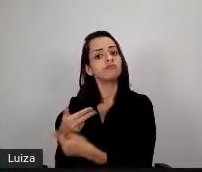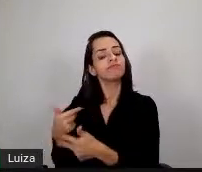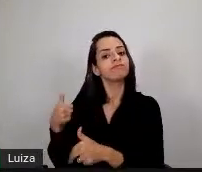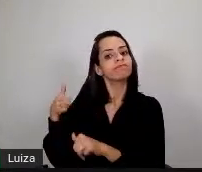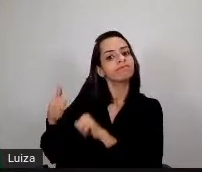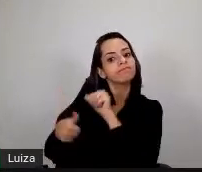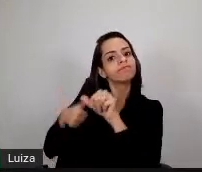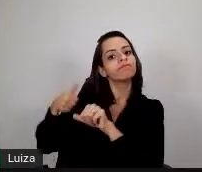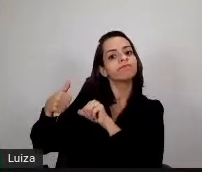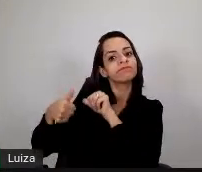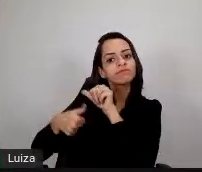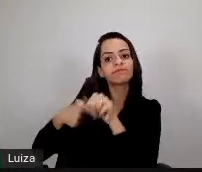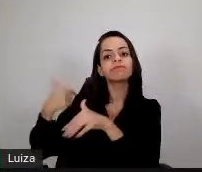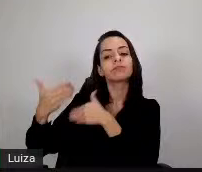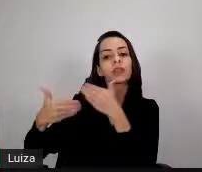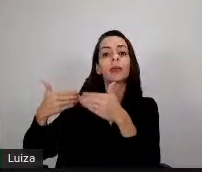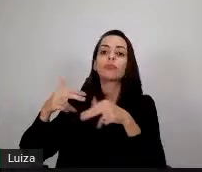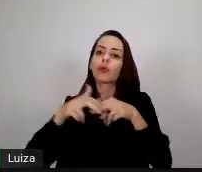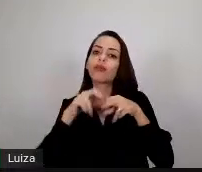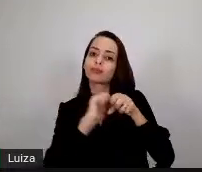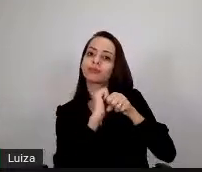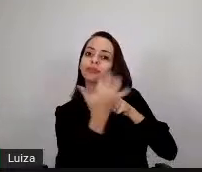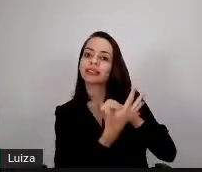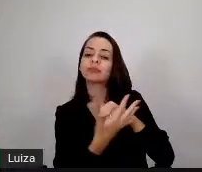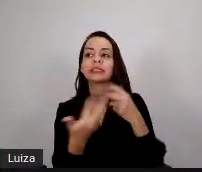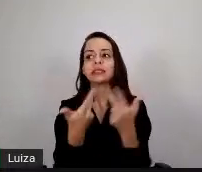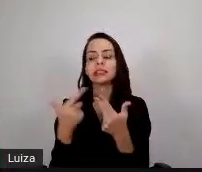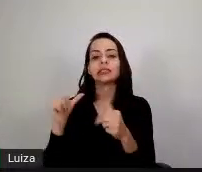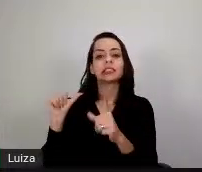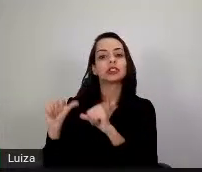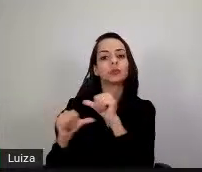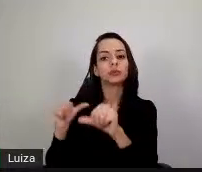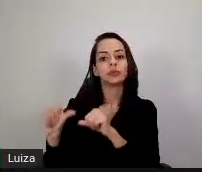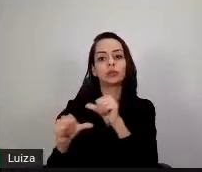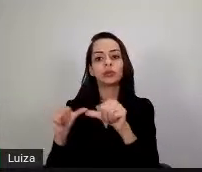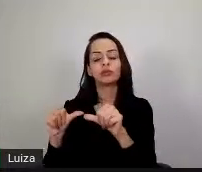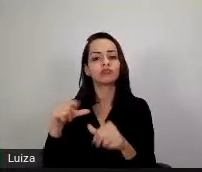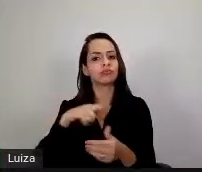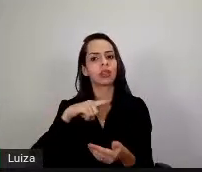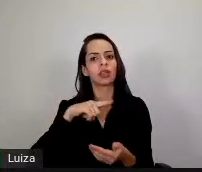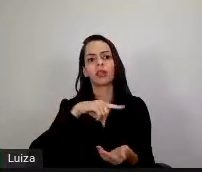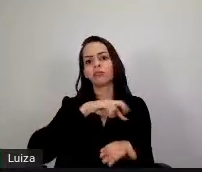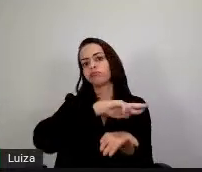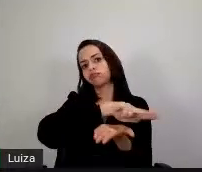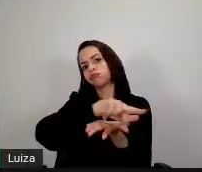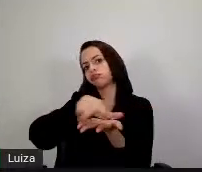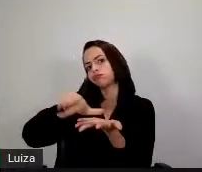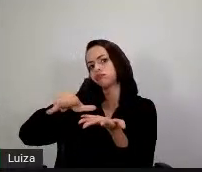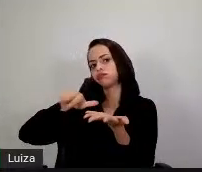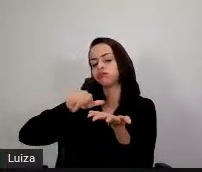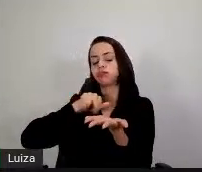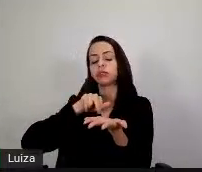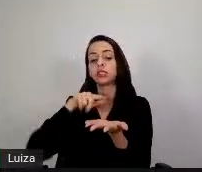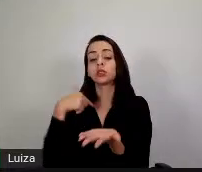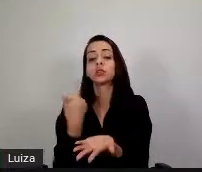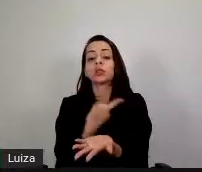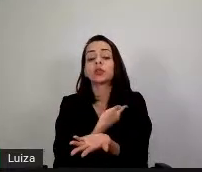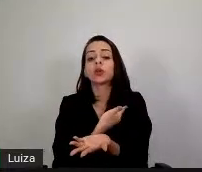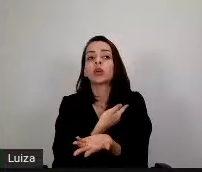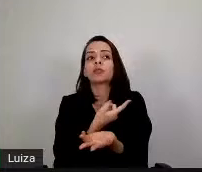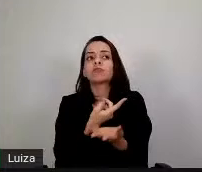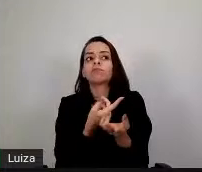decorrentes da pandemia, né, em vários setores, nós presenciamos